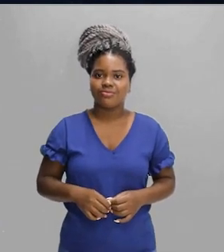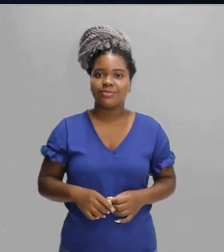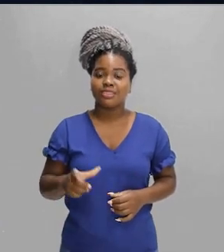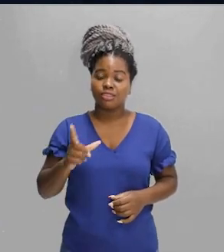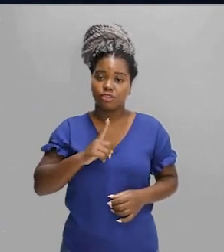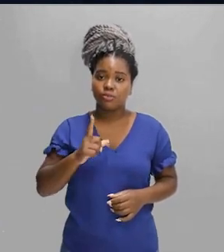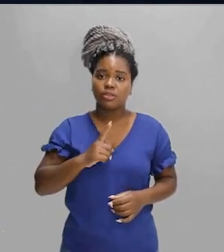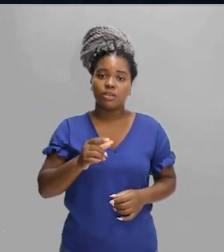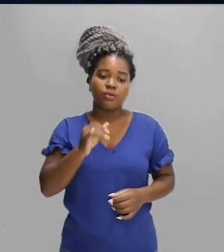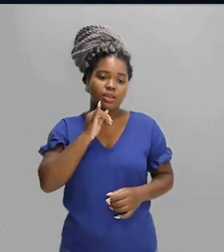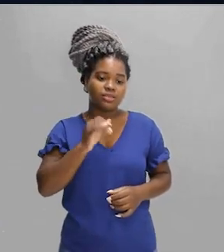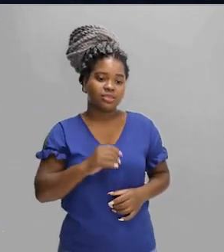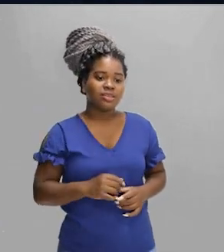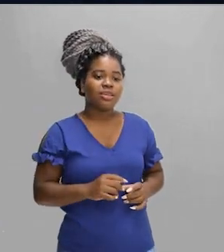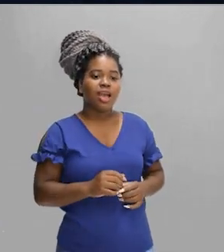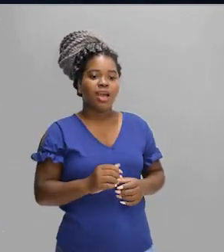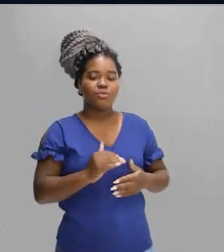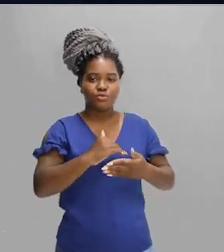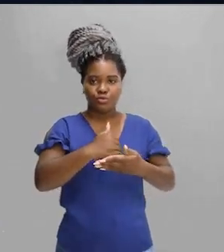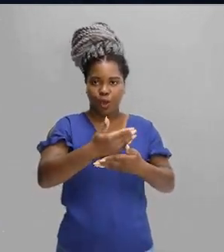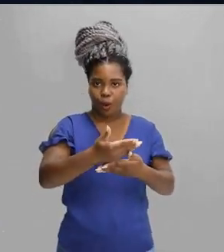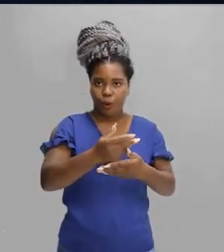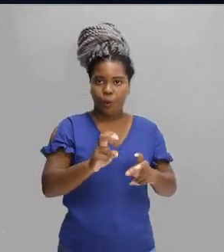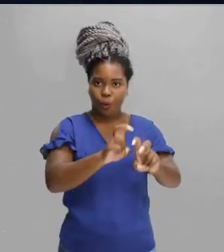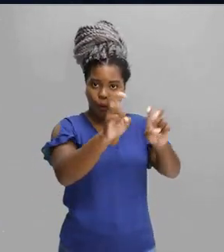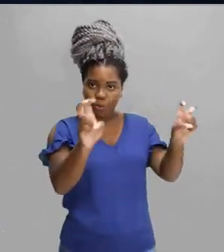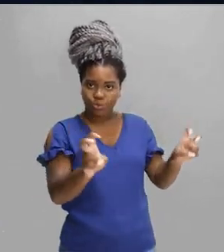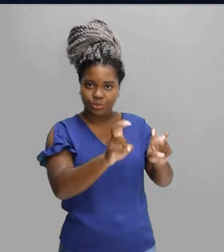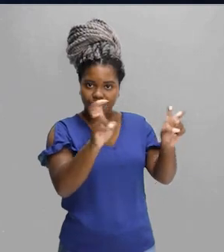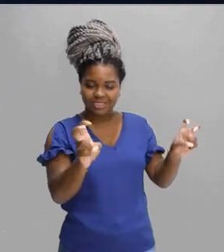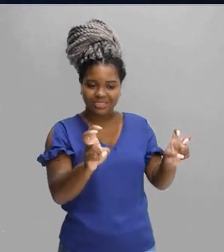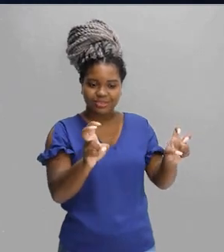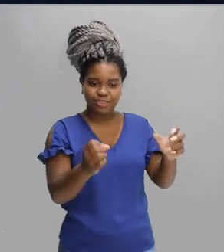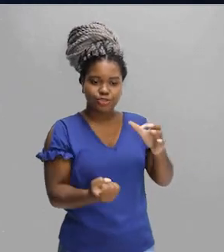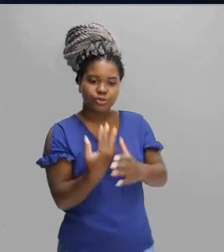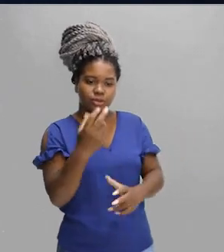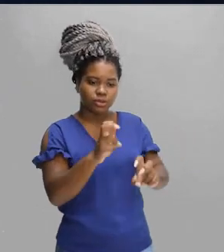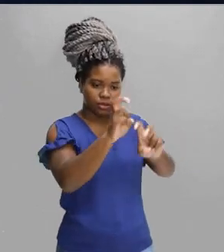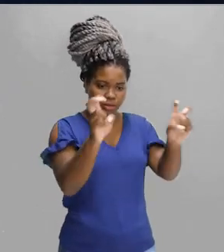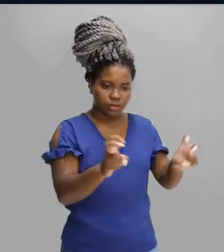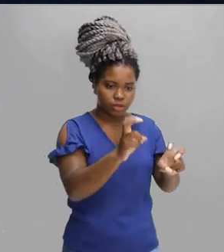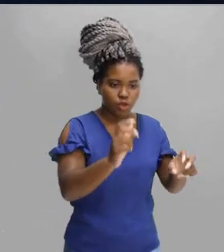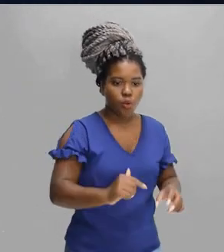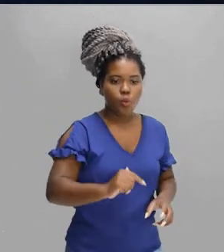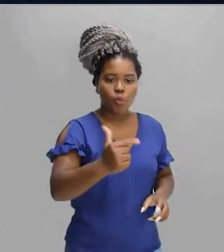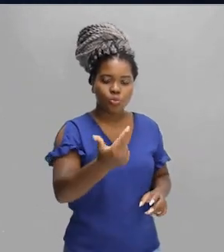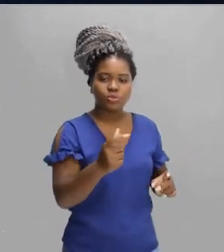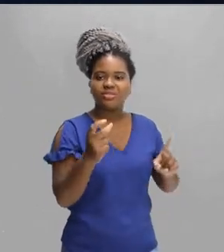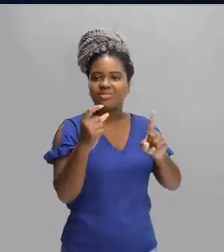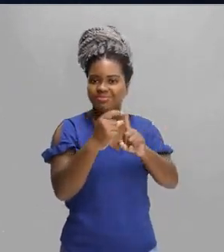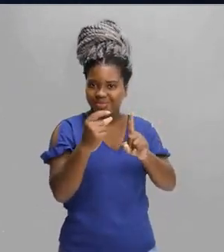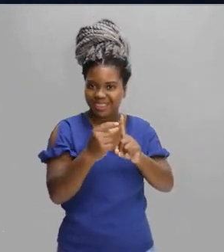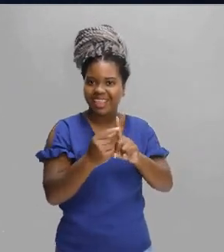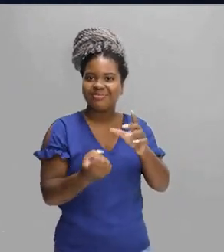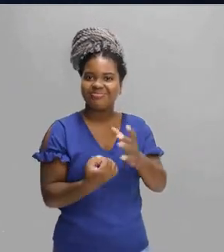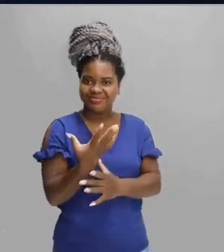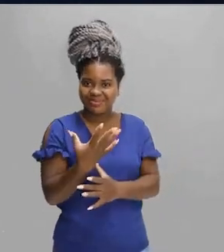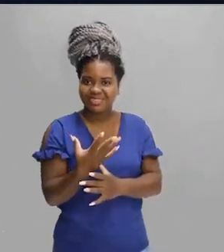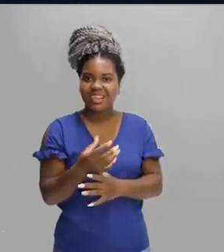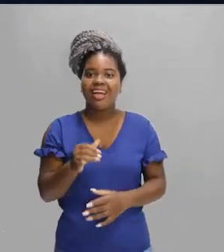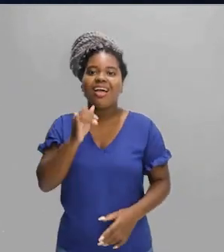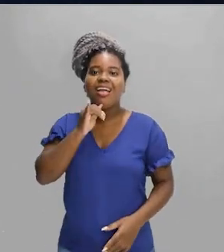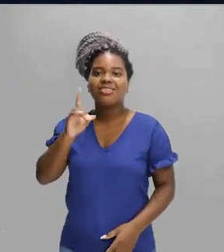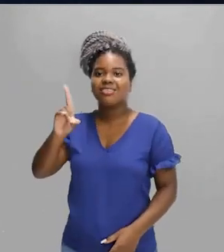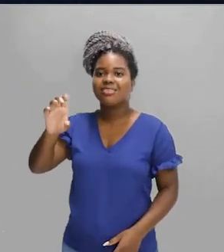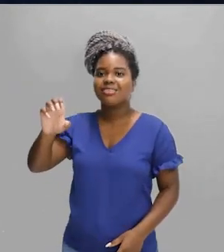do computador. Então, quando surgiu o computador, novas palavras foram criadas. Então, delete. Hoje, a gente usa delete não só para computador. Ah,